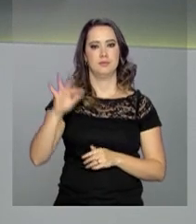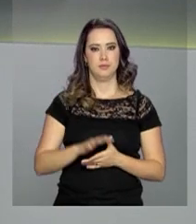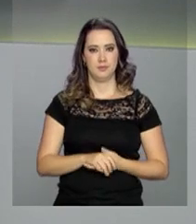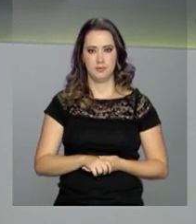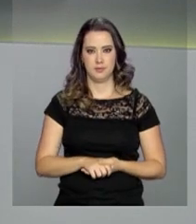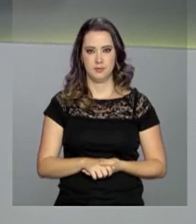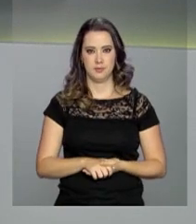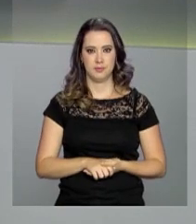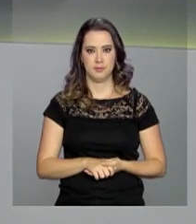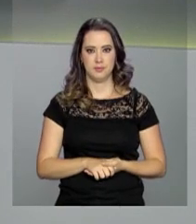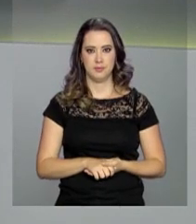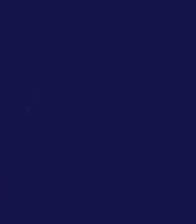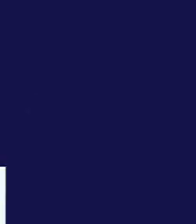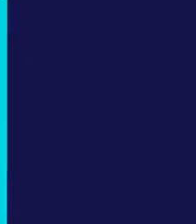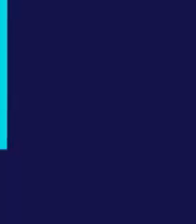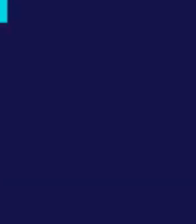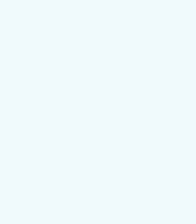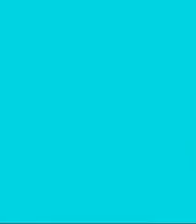do Governo Federal.